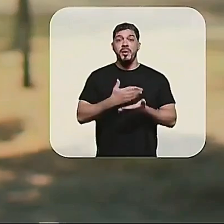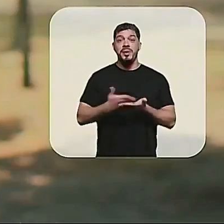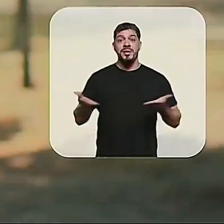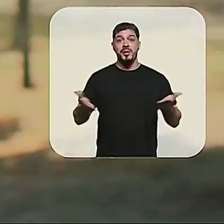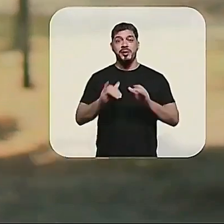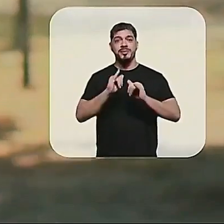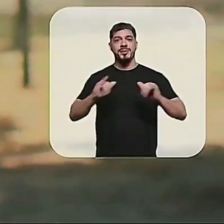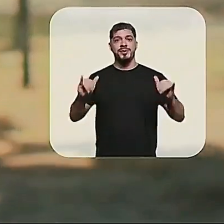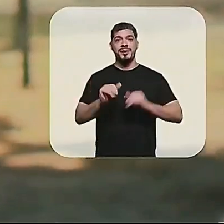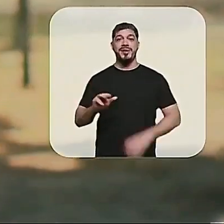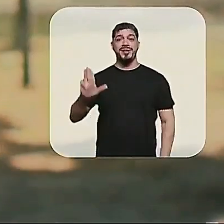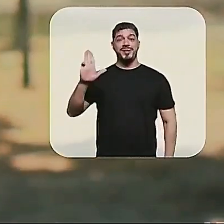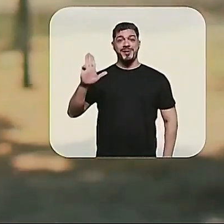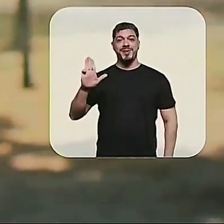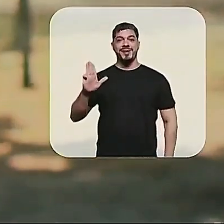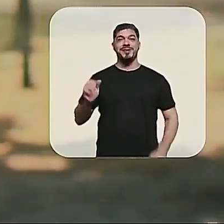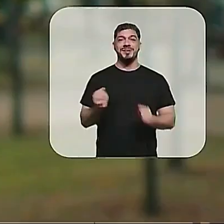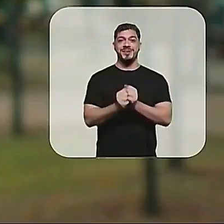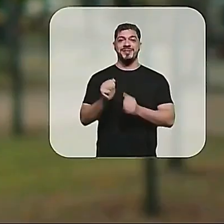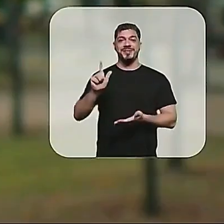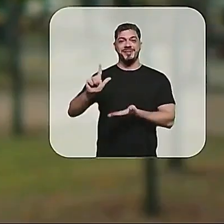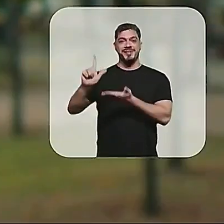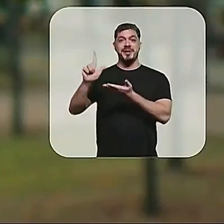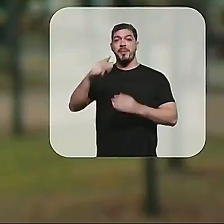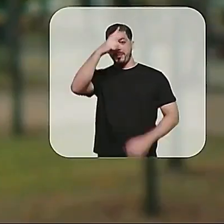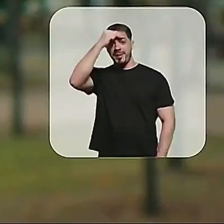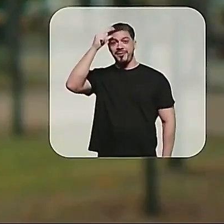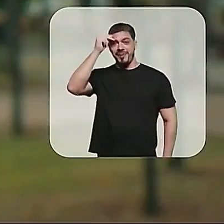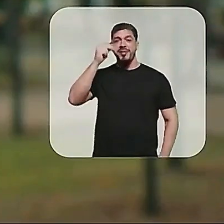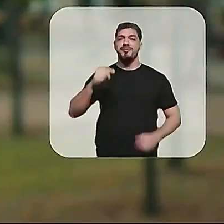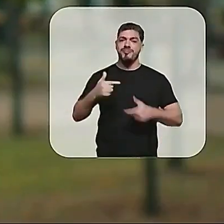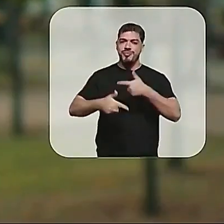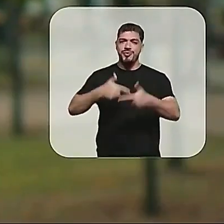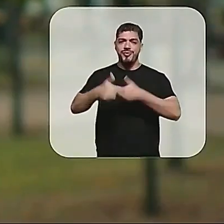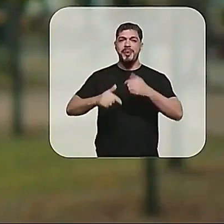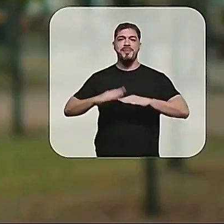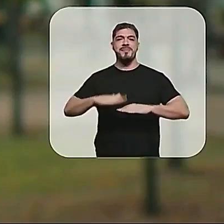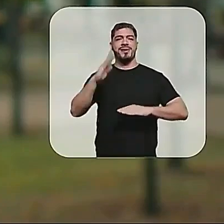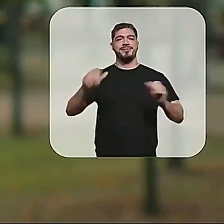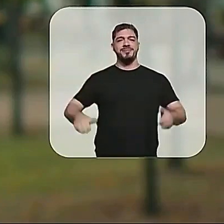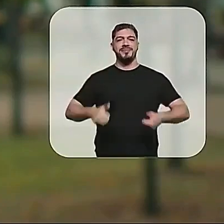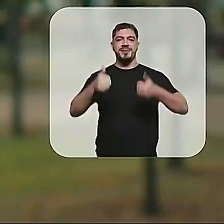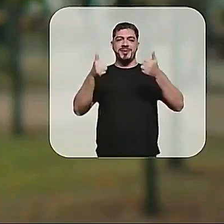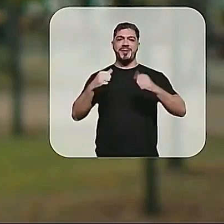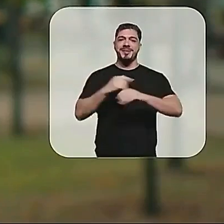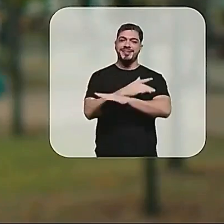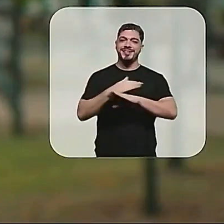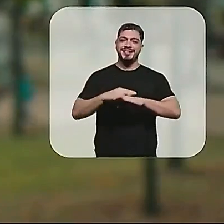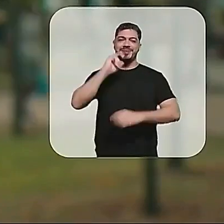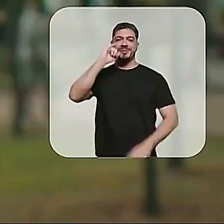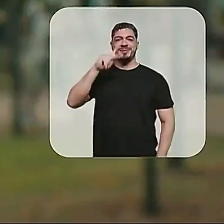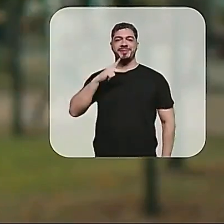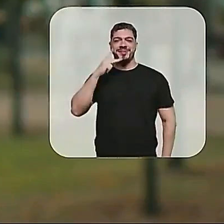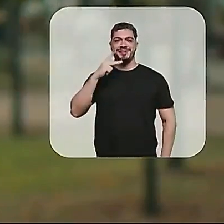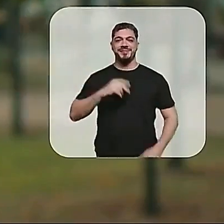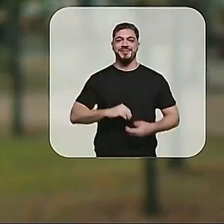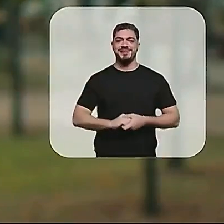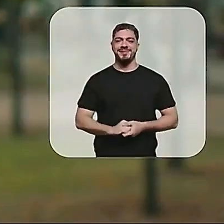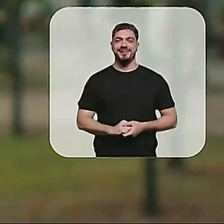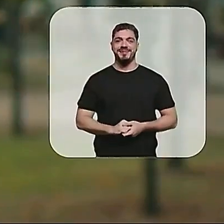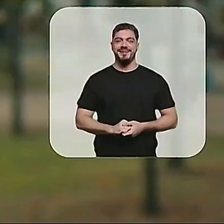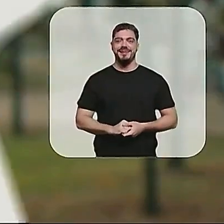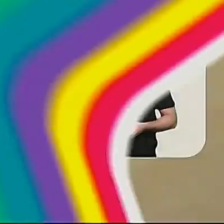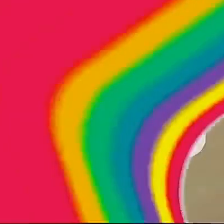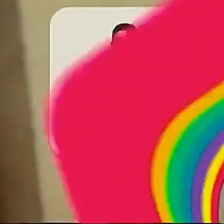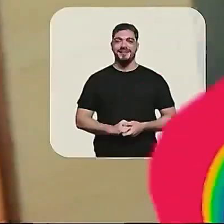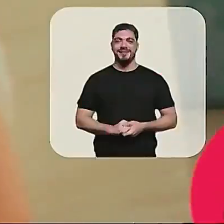Começa agora o programa do time de Lula. Programa do prefeito que vai fazer muito mais e melhor pela nossa João Pessoa.